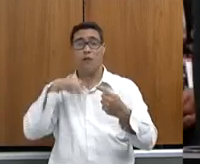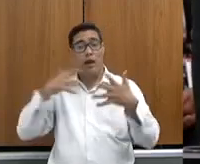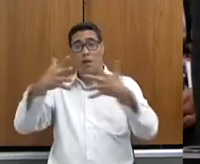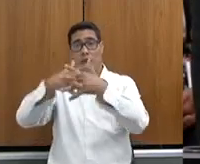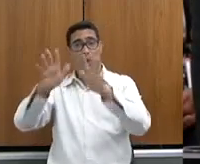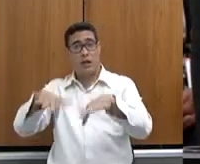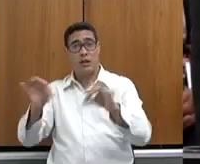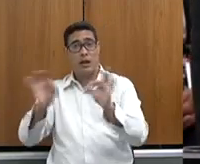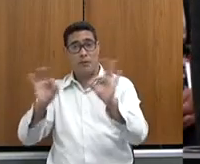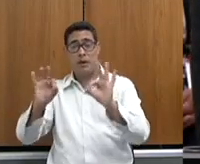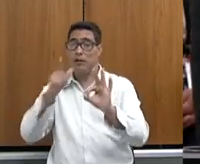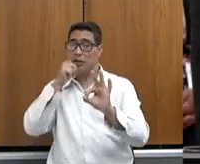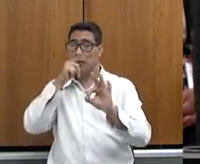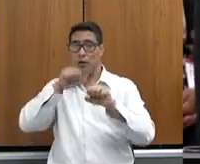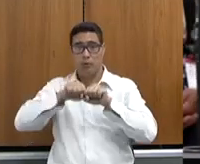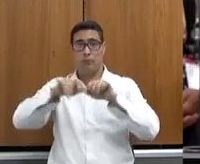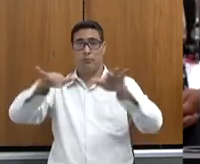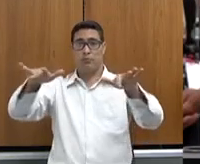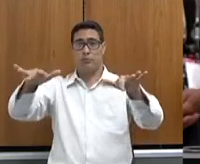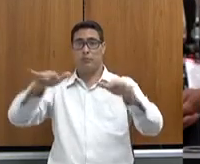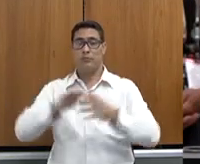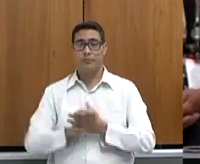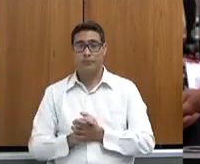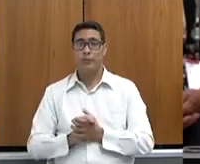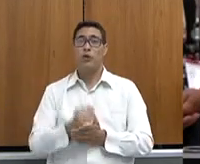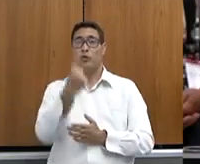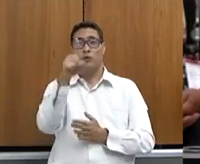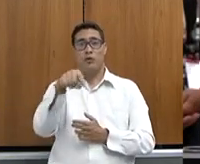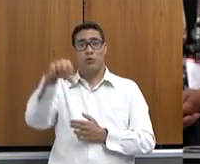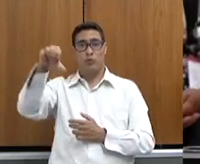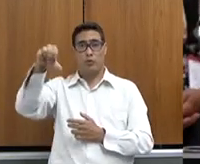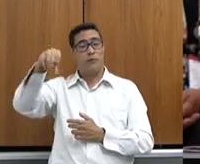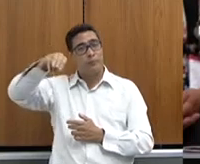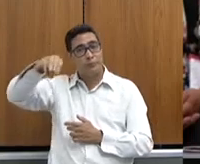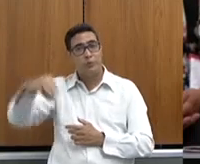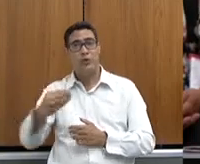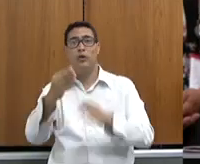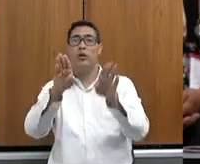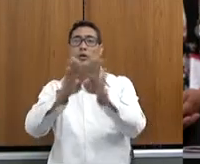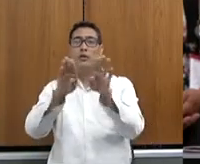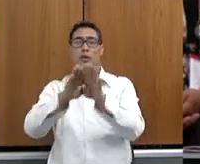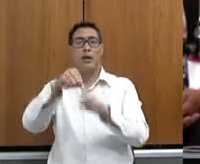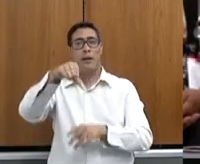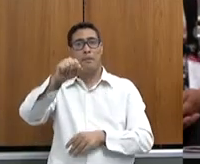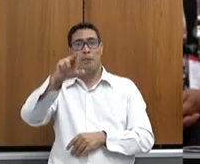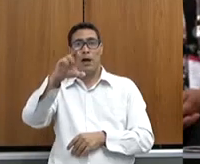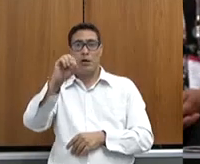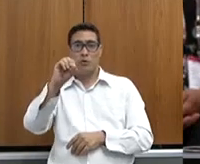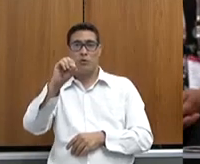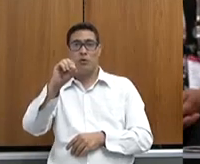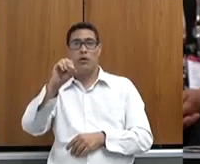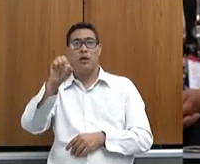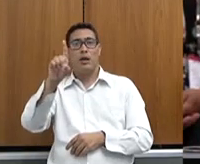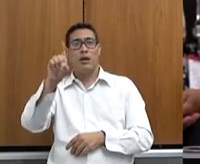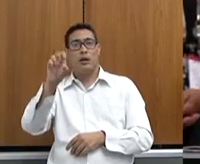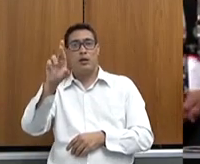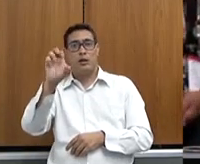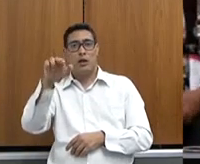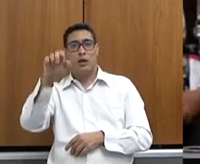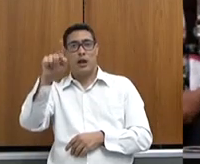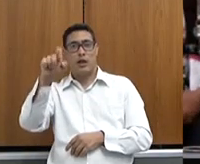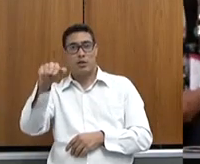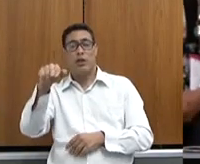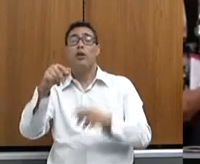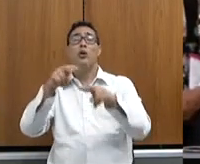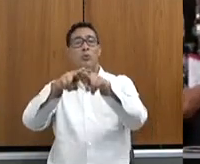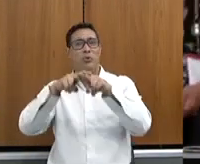irrigantes que estão lá precisando desse canal. 1,9 milhões na macro-drenagem da etapa 2. Nós, com essas chuvas